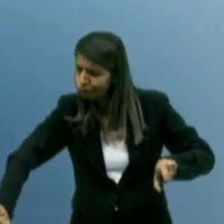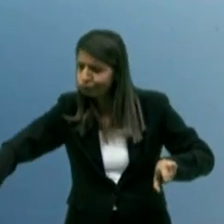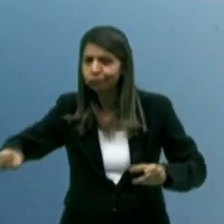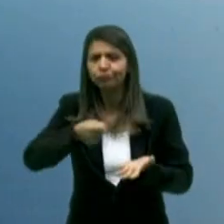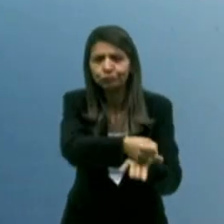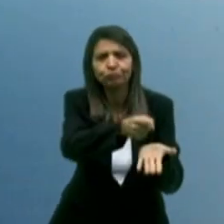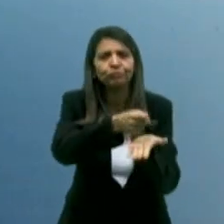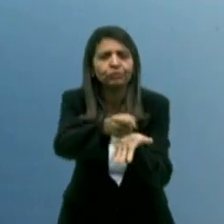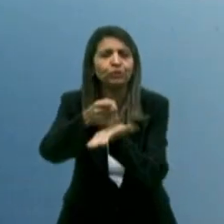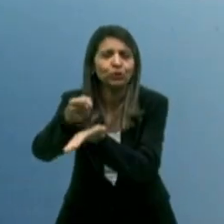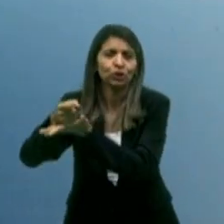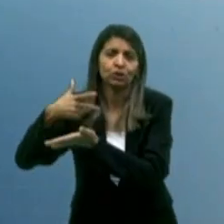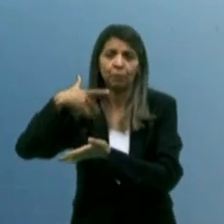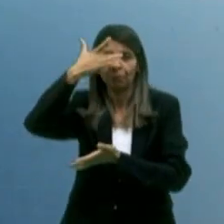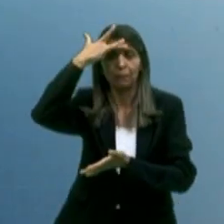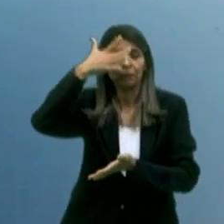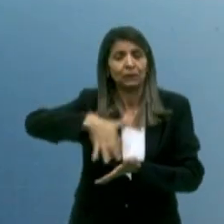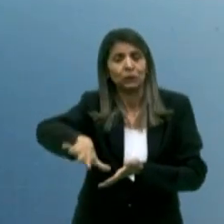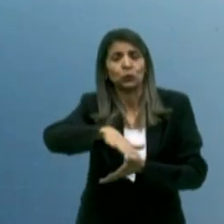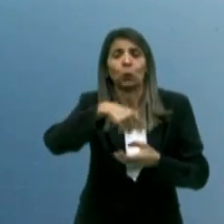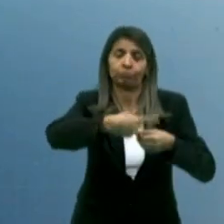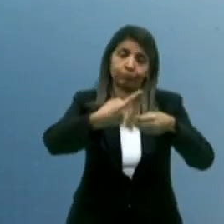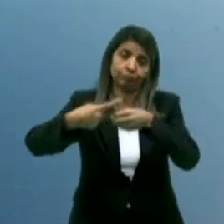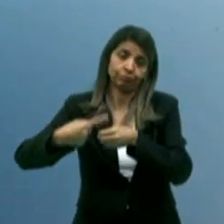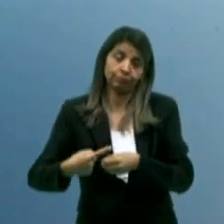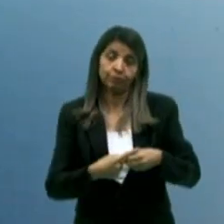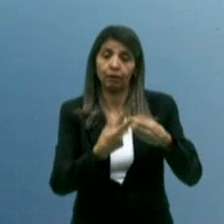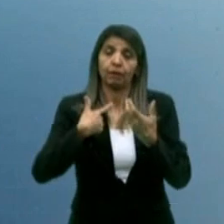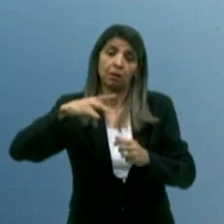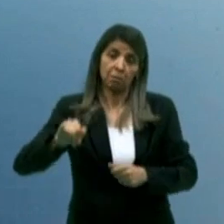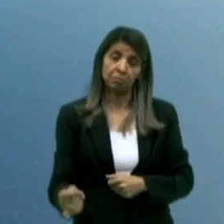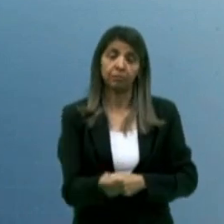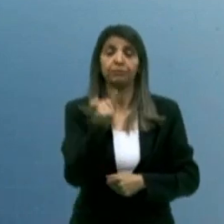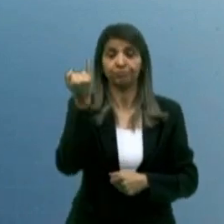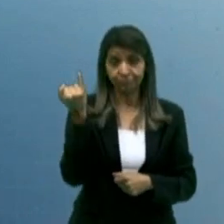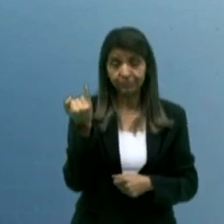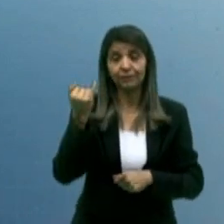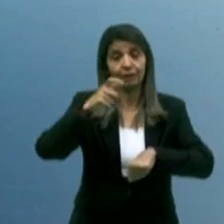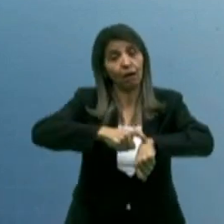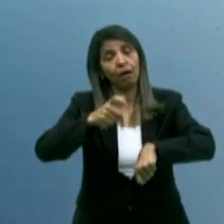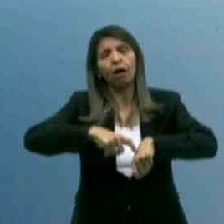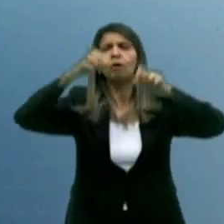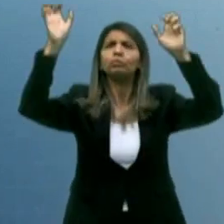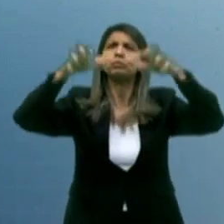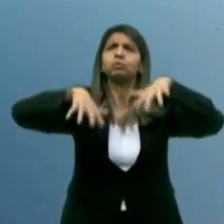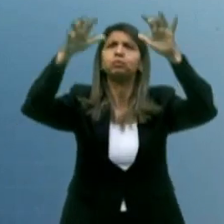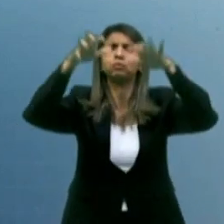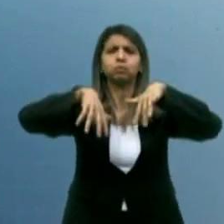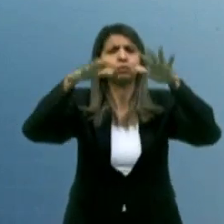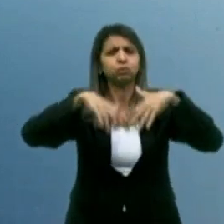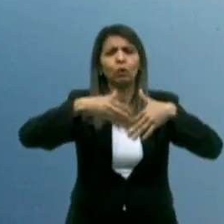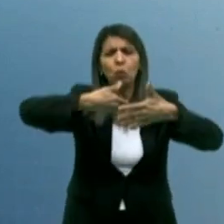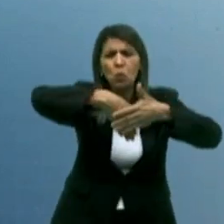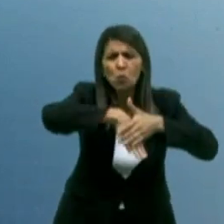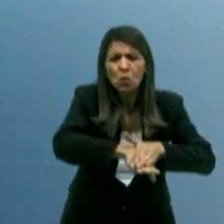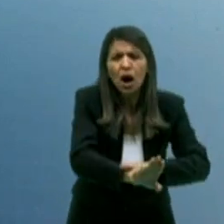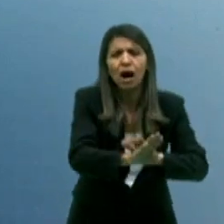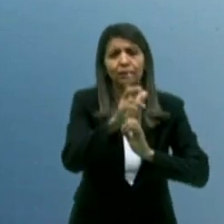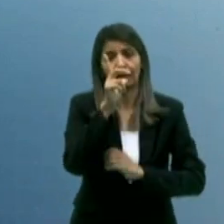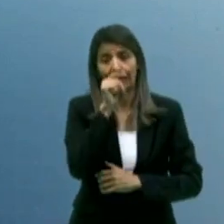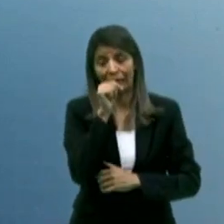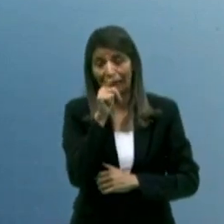temos que prevenir, aproveitar as épocas da chuva, construir grandes reservatórios para guardar água, barragens